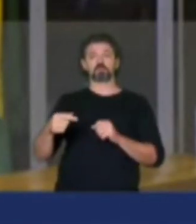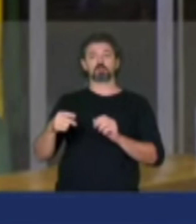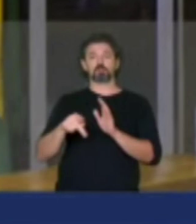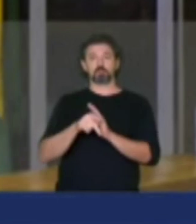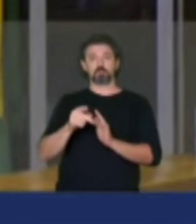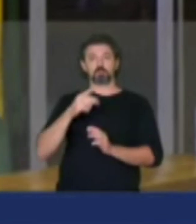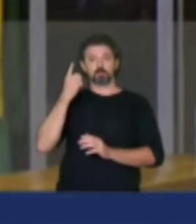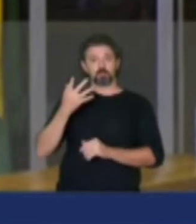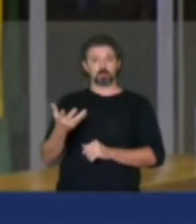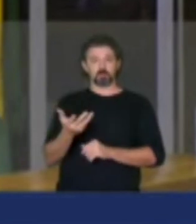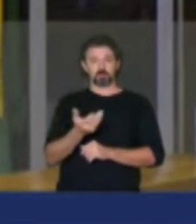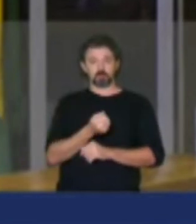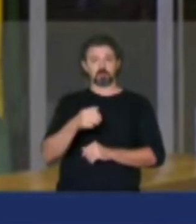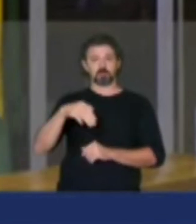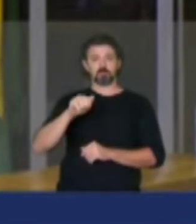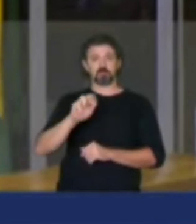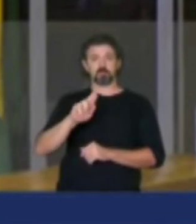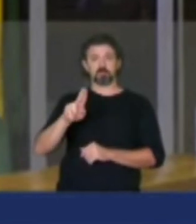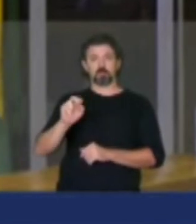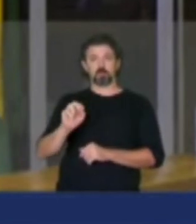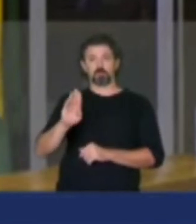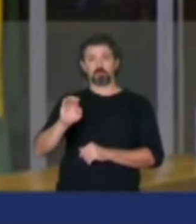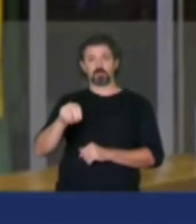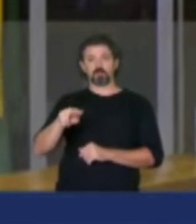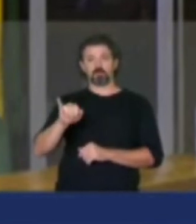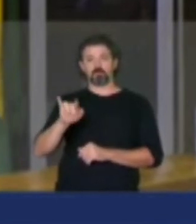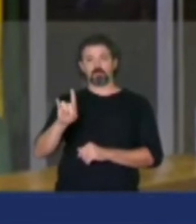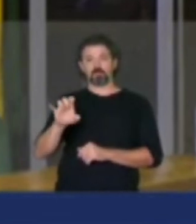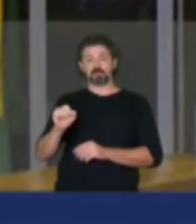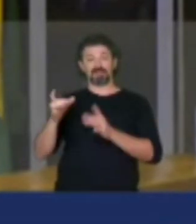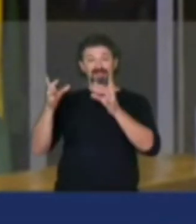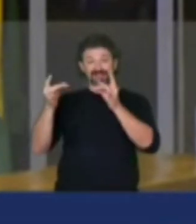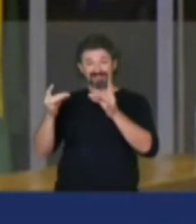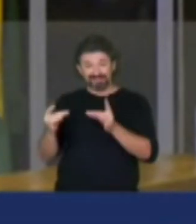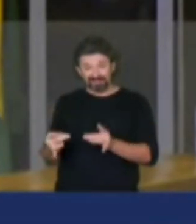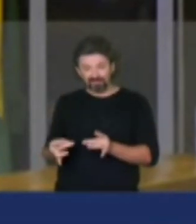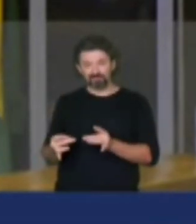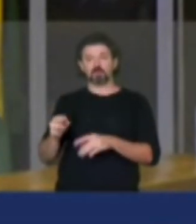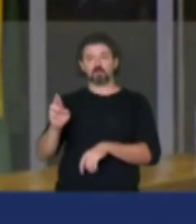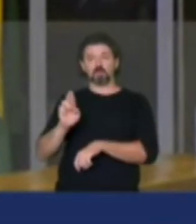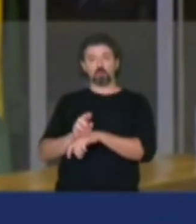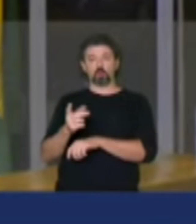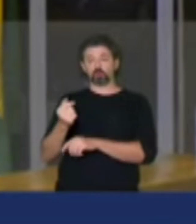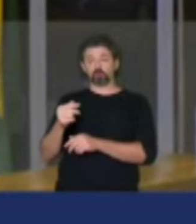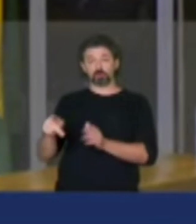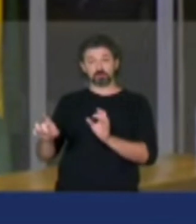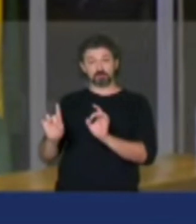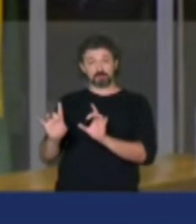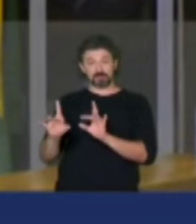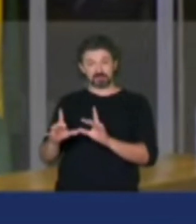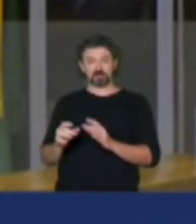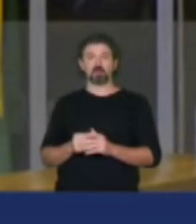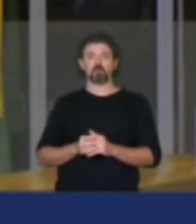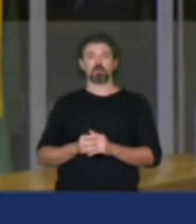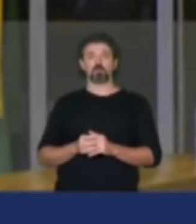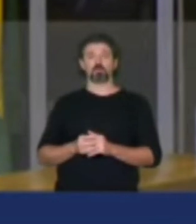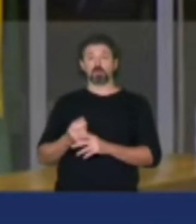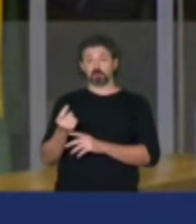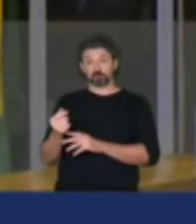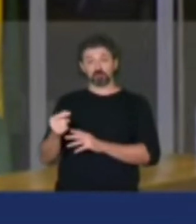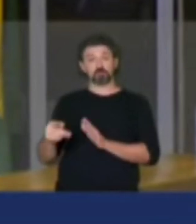Mauro Benevites, que define através dos recursos especiais, recursos para